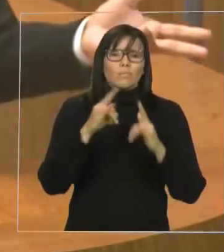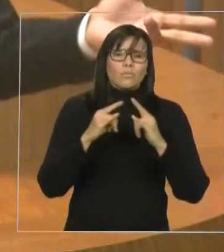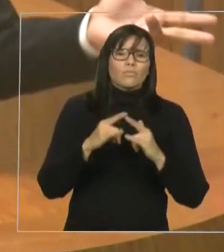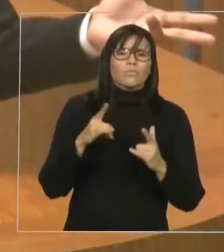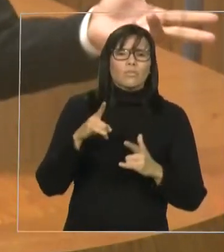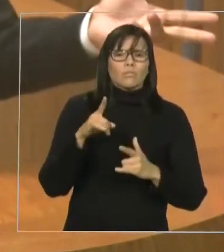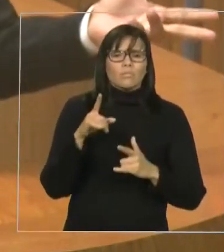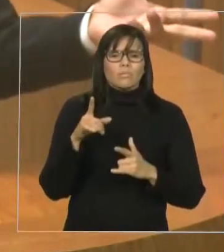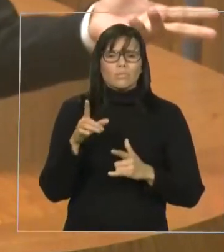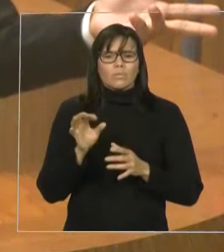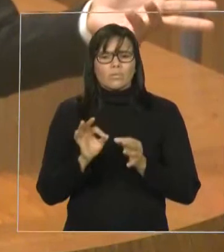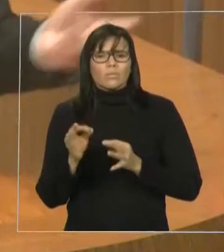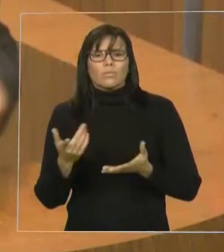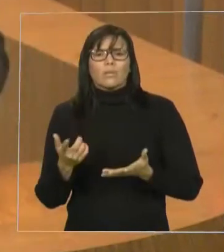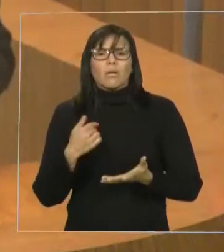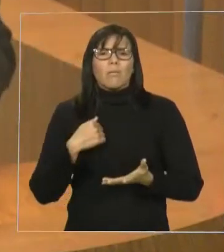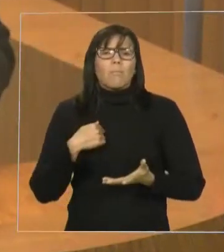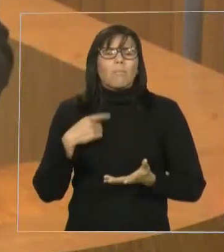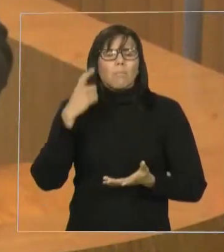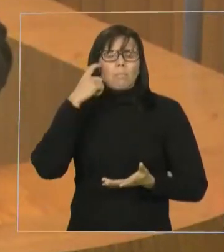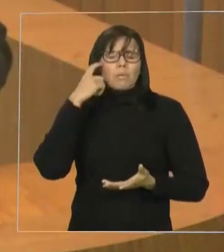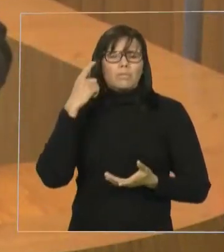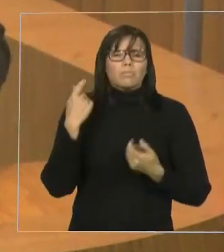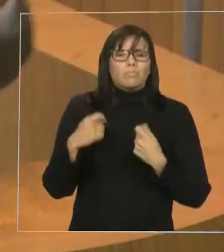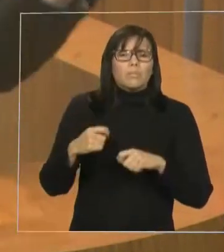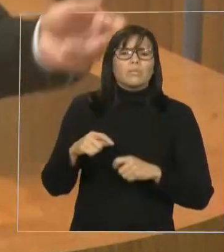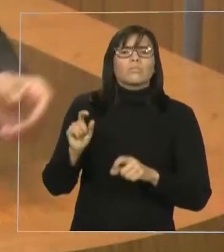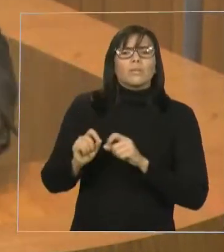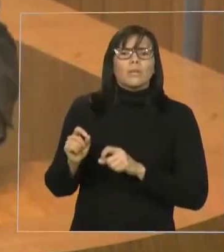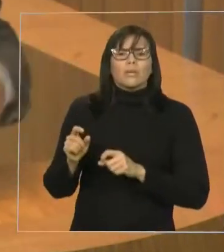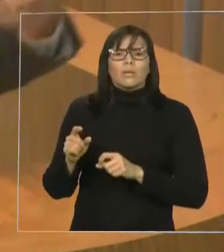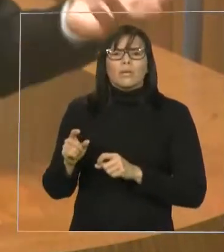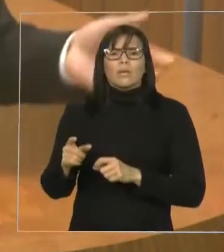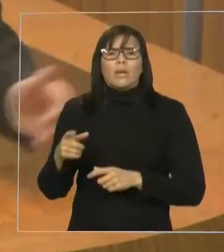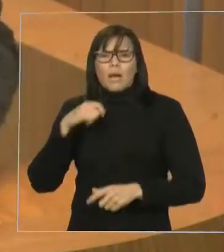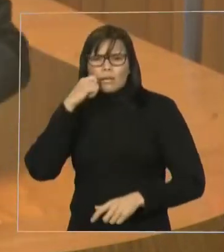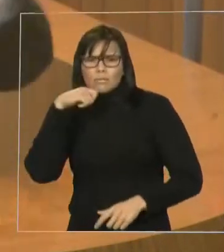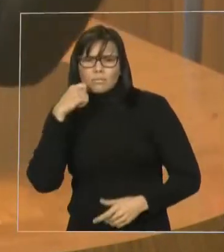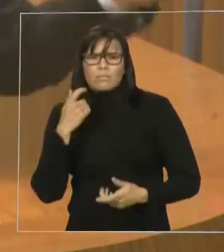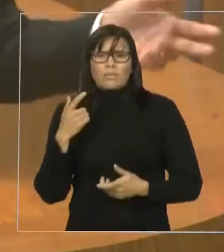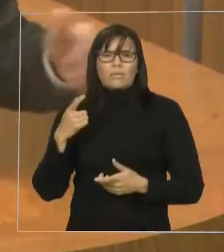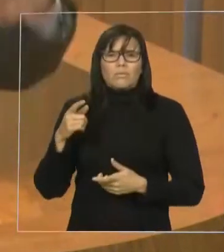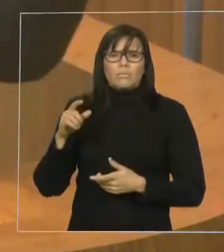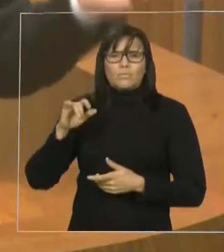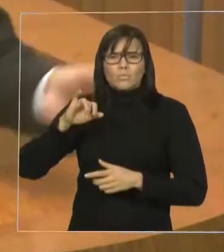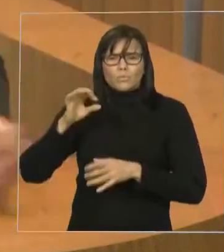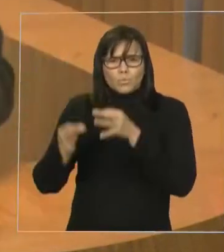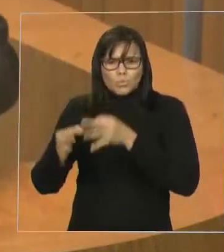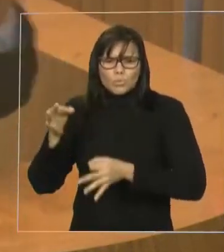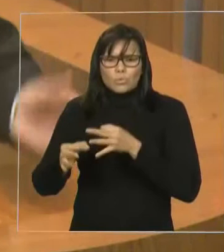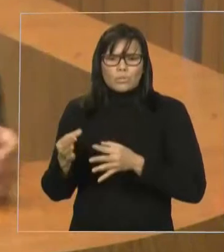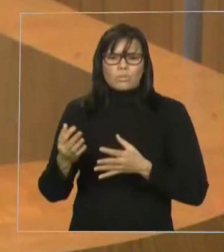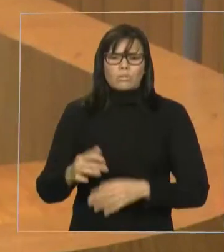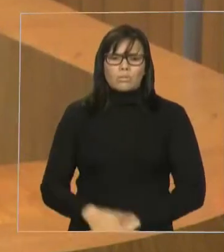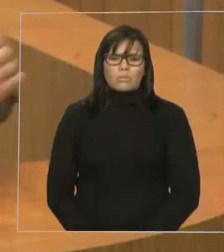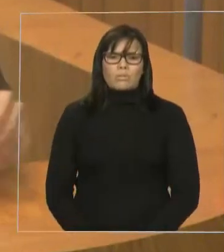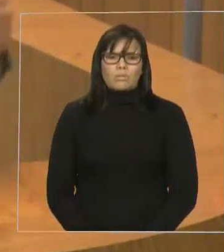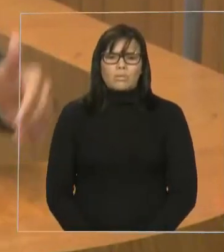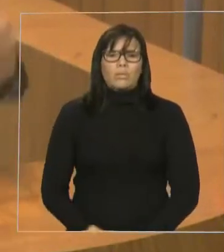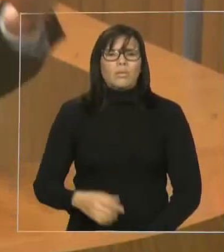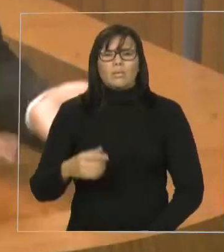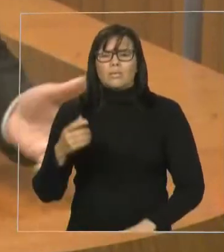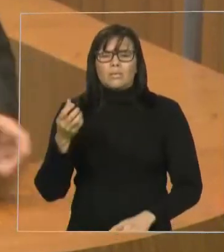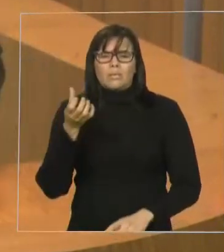E aí tem que se recorrer à justiça, os meios judiciais, daqui a 30 dias, 6 meses, 1 ano, 2 anos, 3 anos,